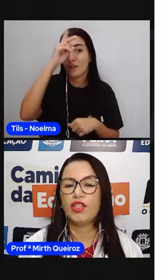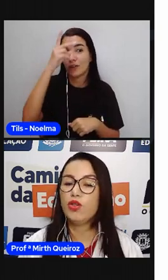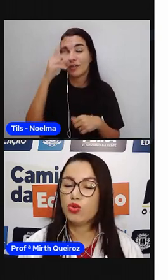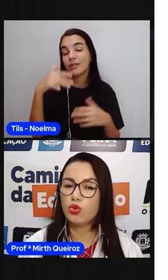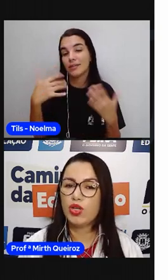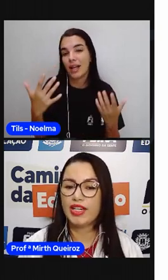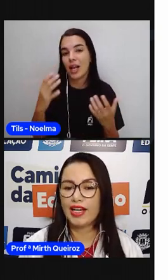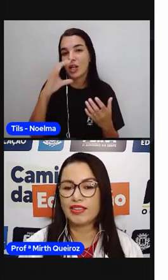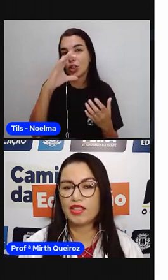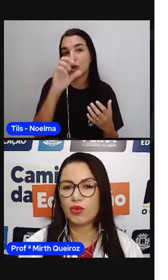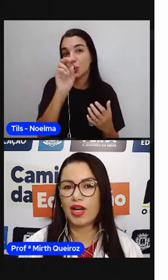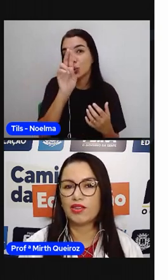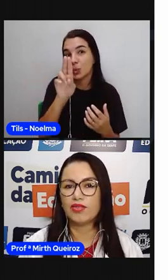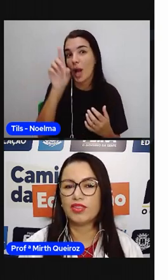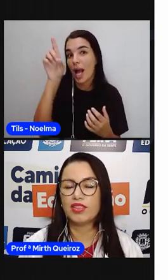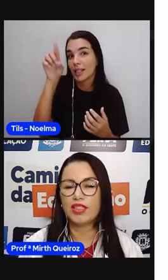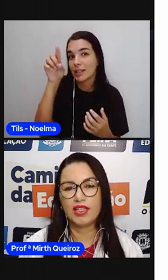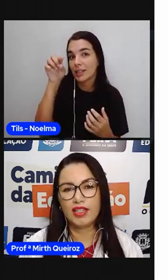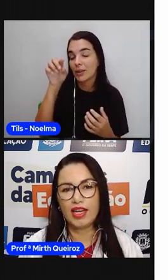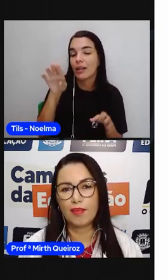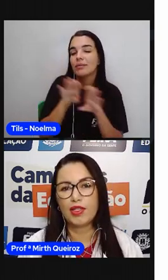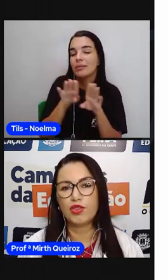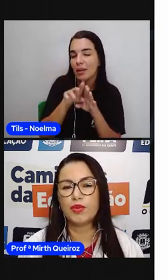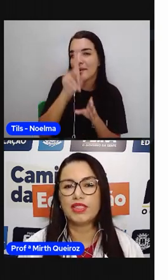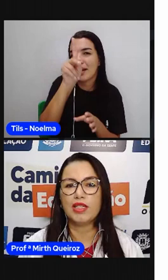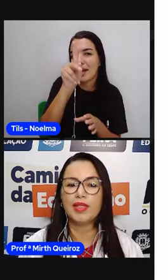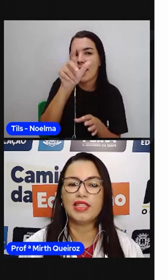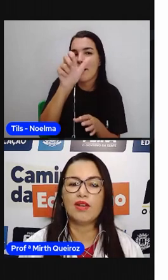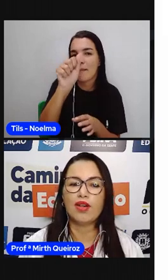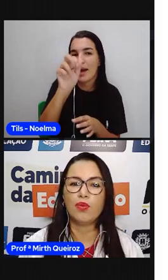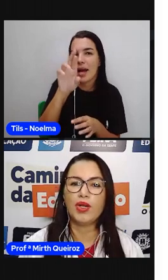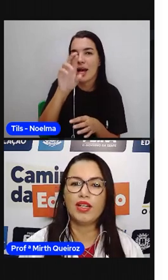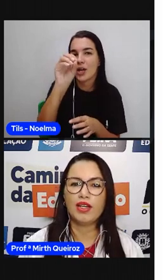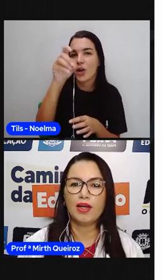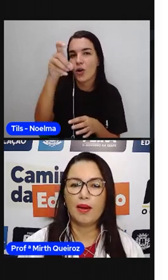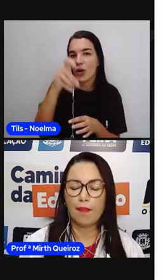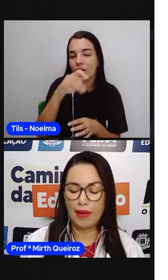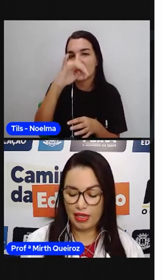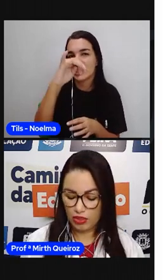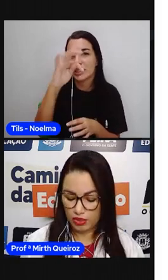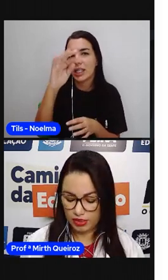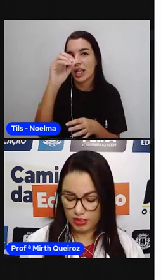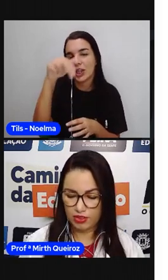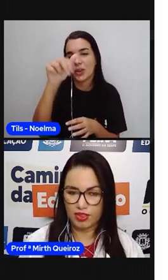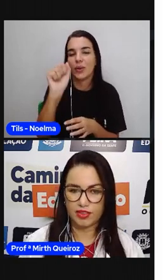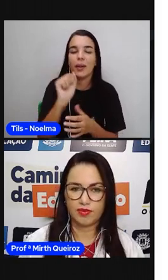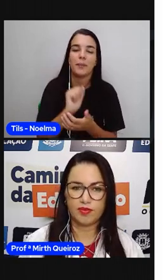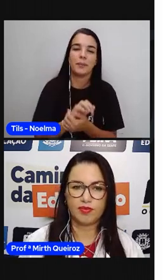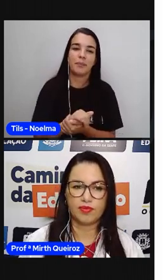E o su, ele é acentuado. E a penúltima sílula, então, é uma paroxítona.